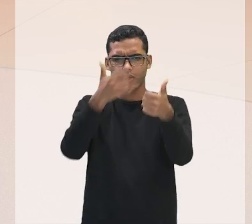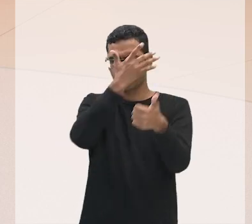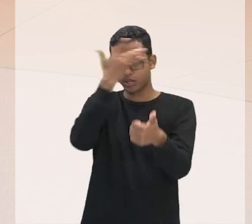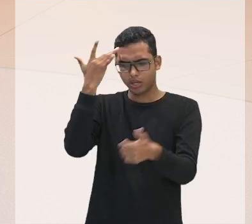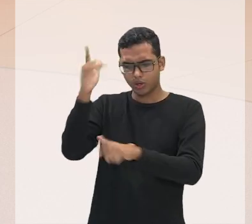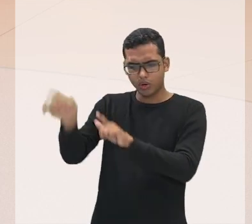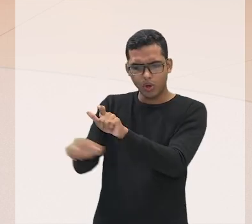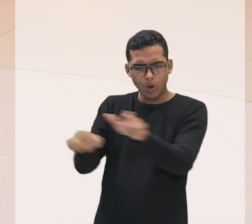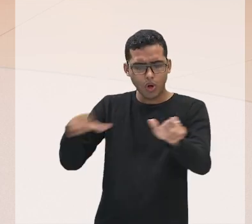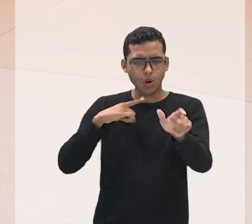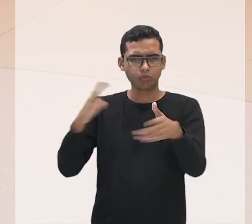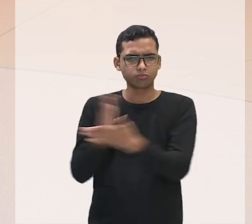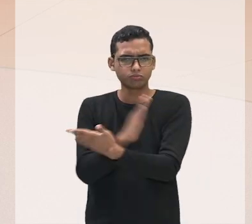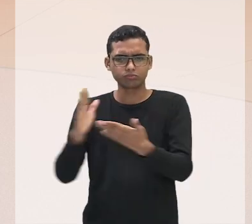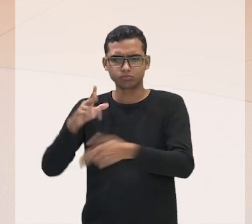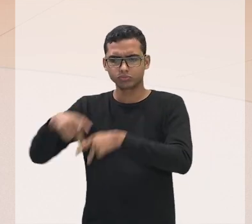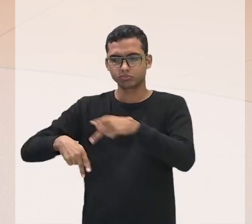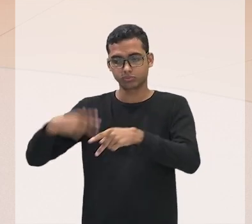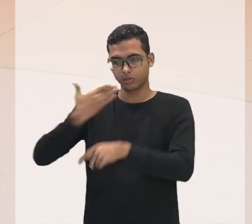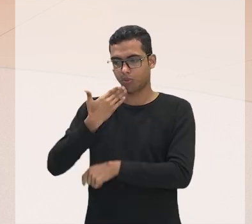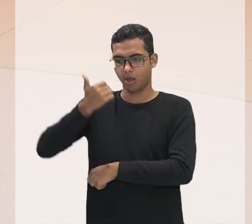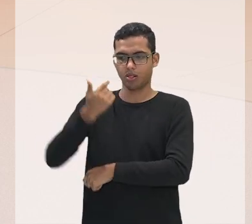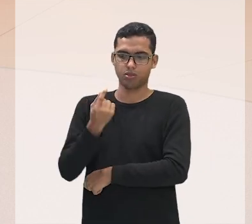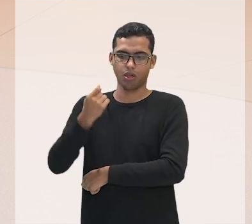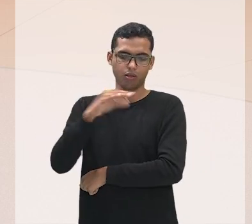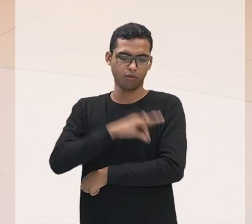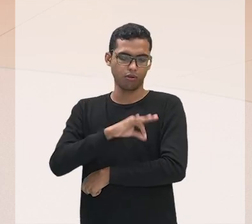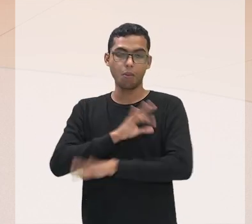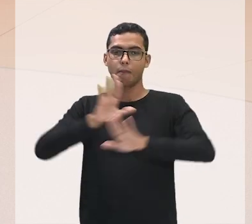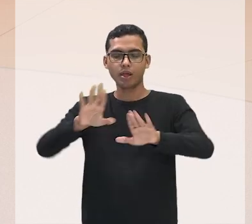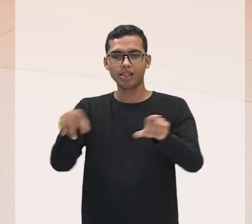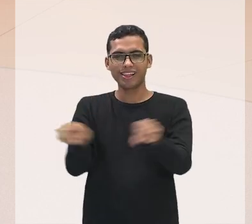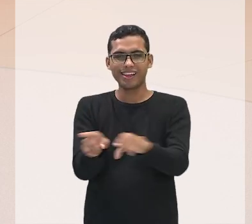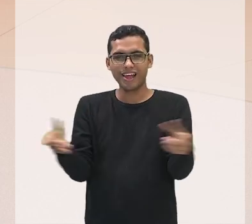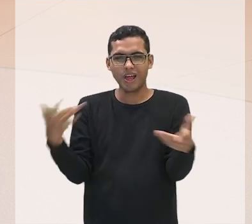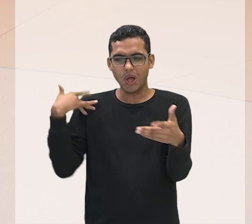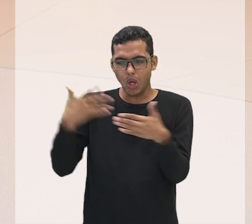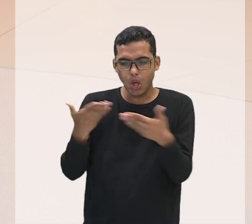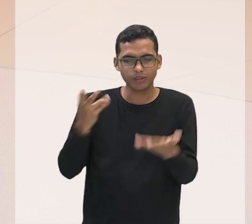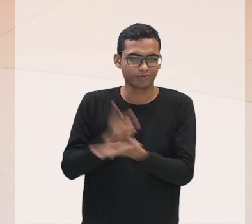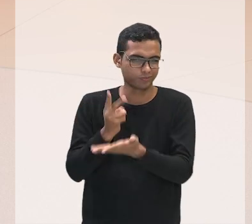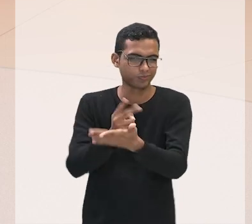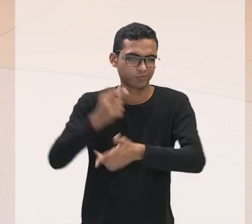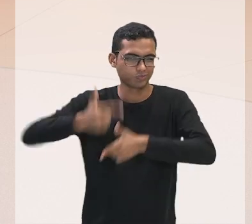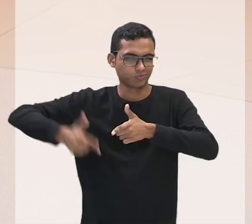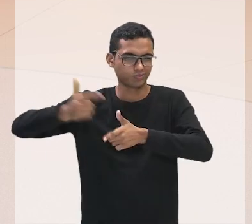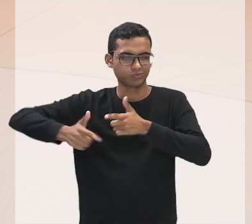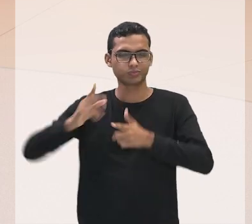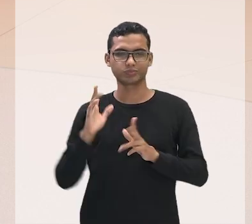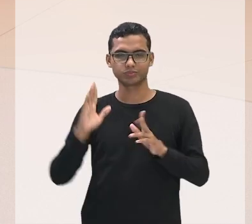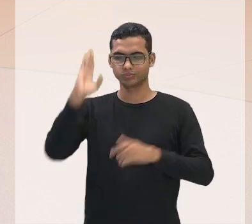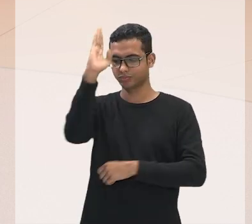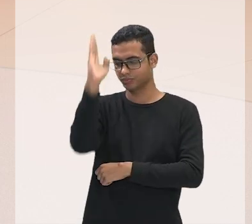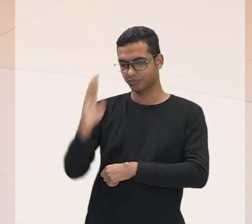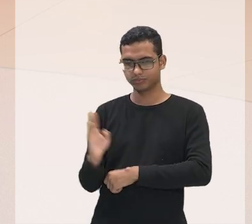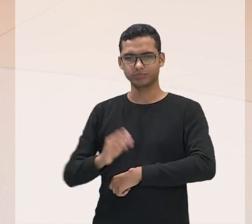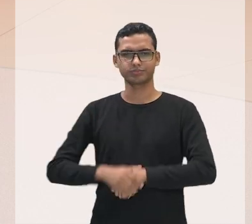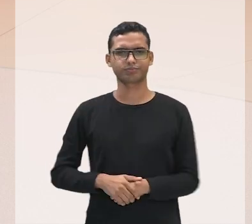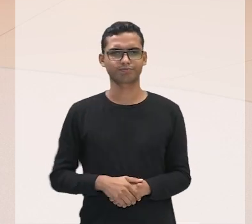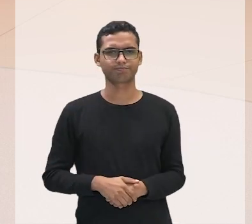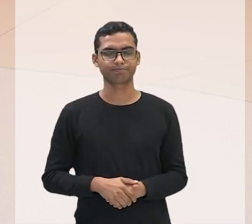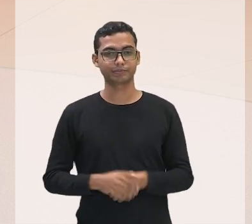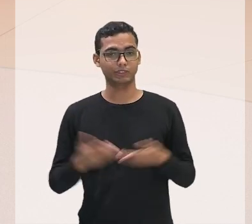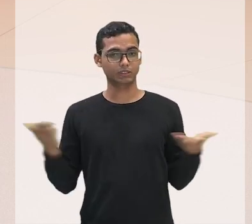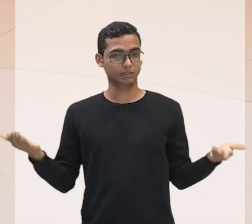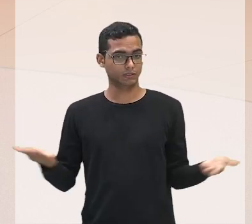ainda bem. Mas, mesmo assim, o Brasil ainda tem esses problemas muito grandes. Vamos dar uma olhada, então? O dinheiro produzido por um